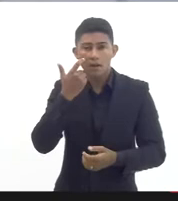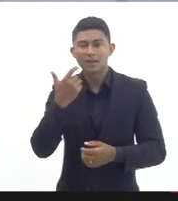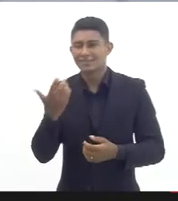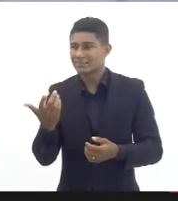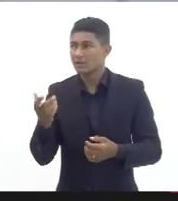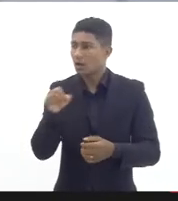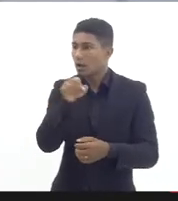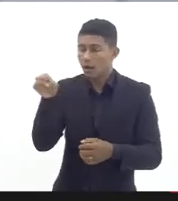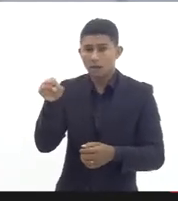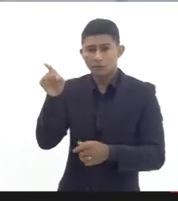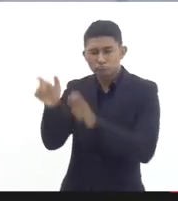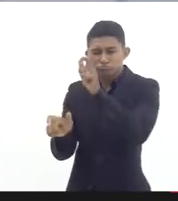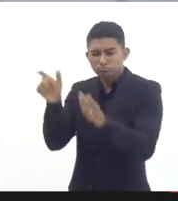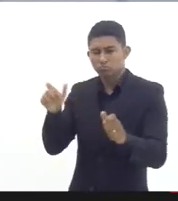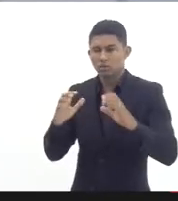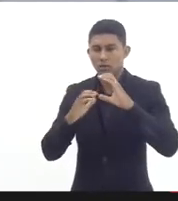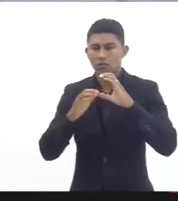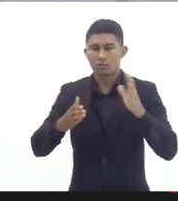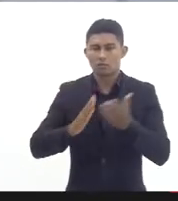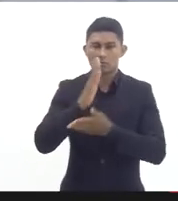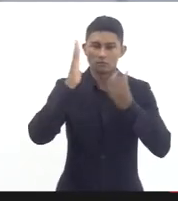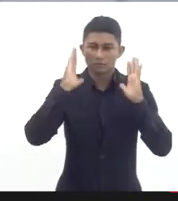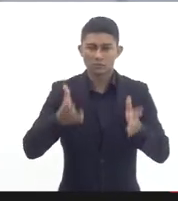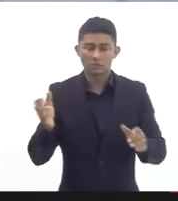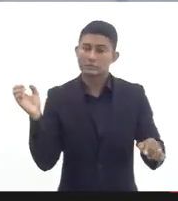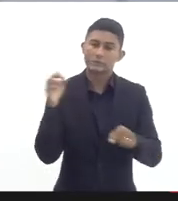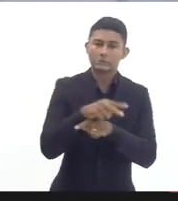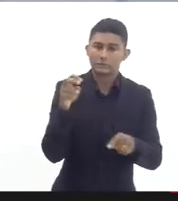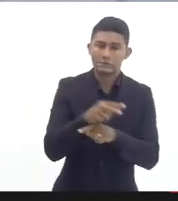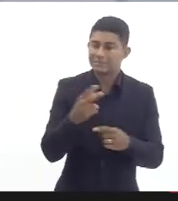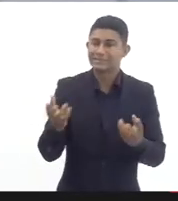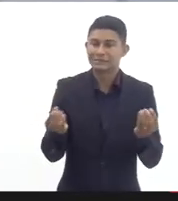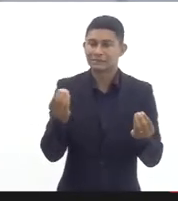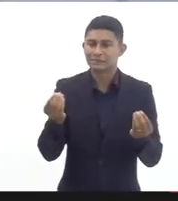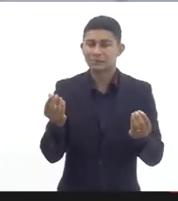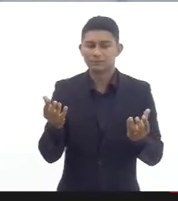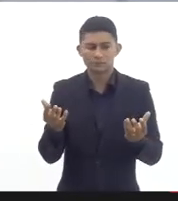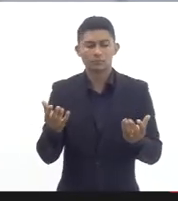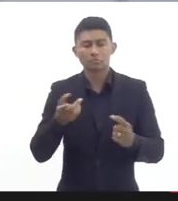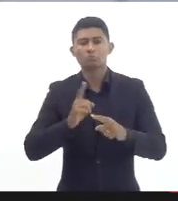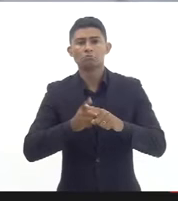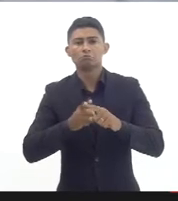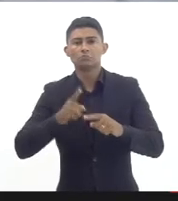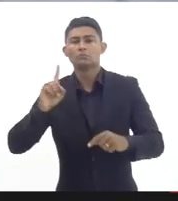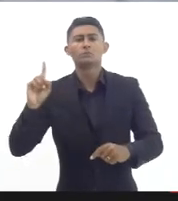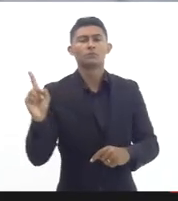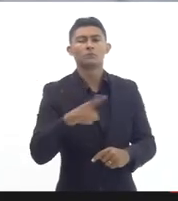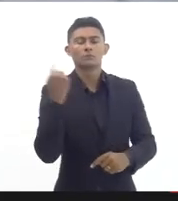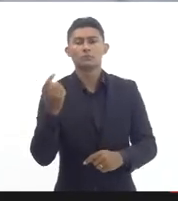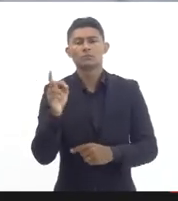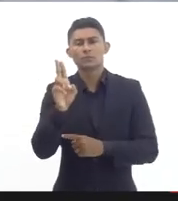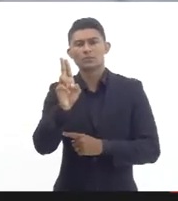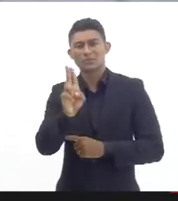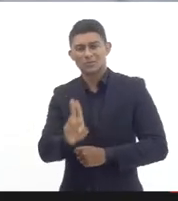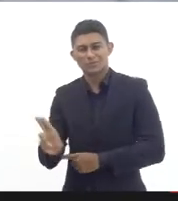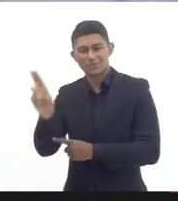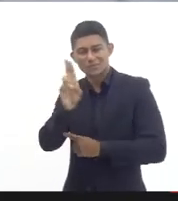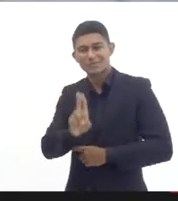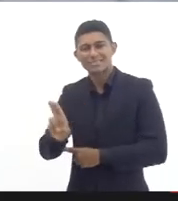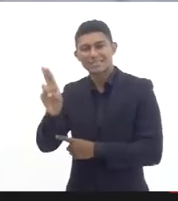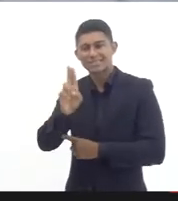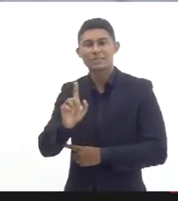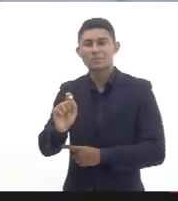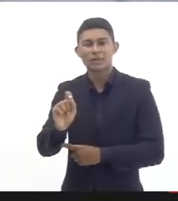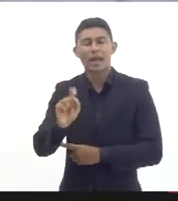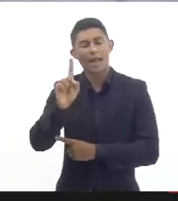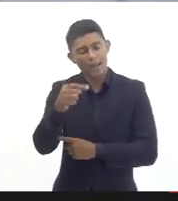porque a gente trabalha assim como foi dito utilizando como recursos para suprir carência de RP e